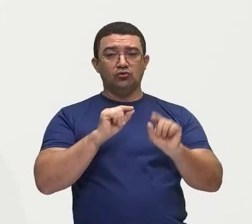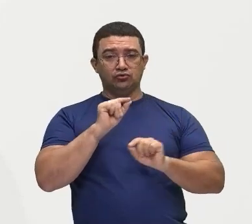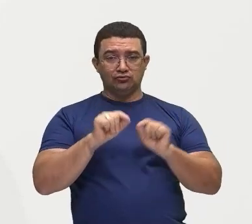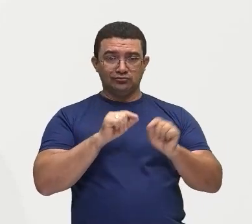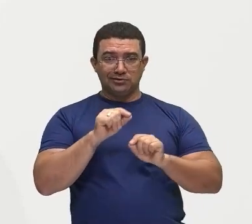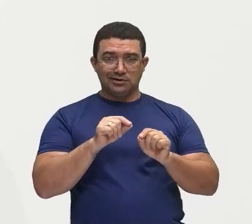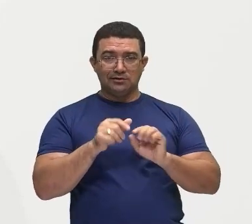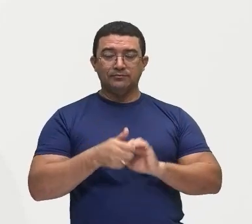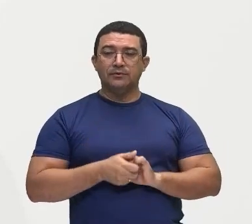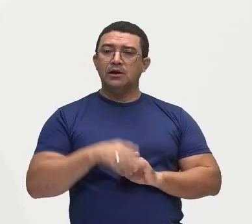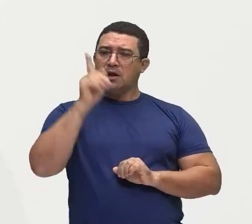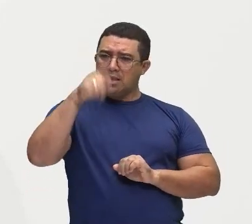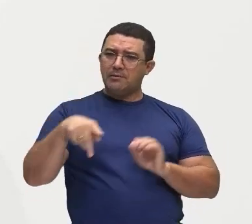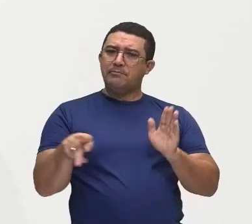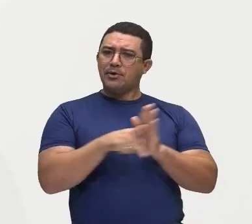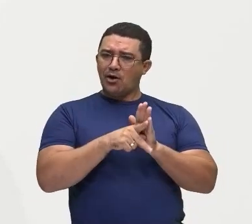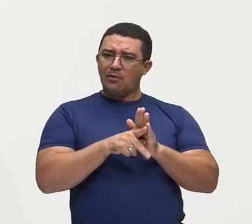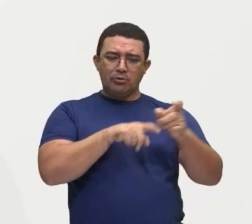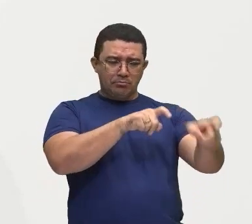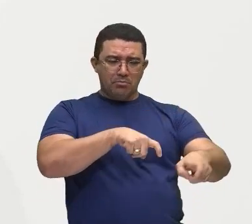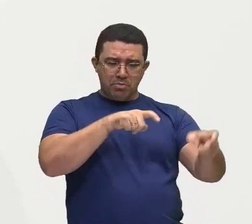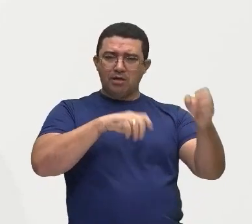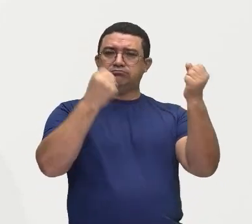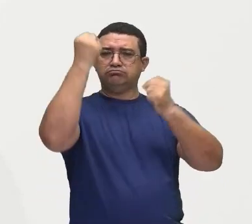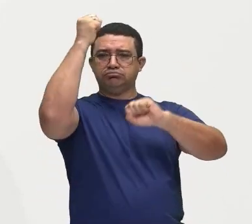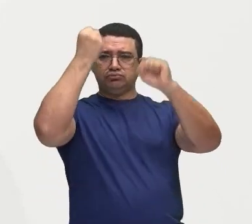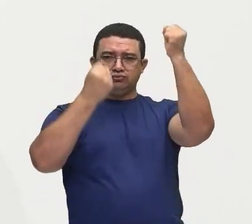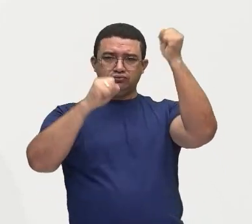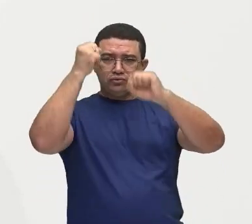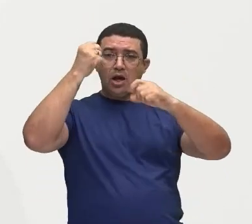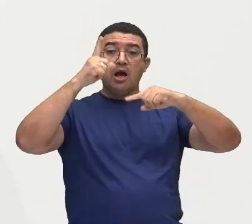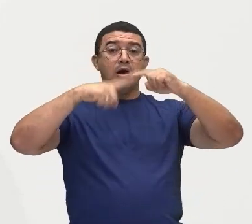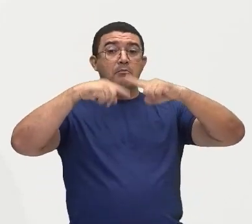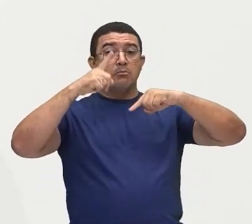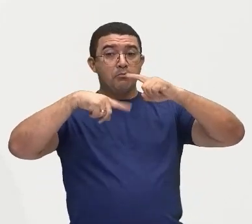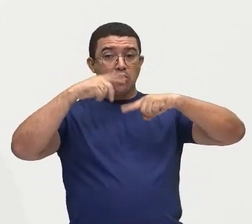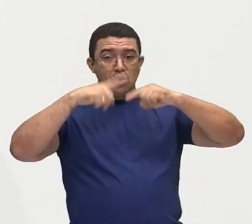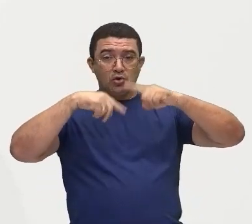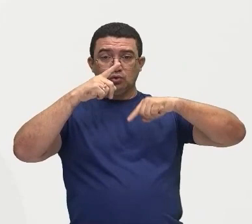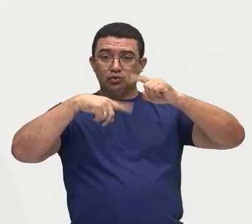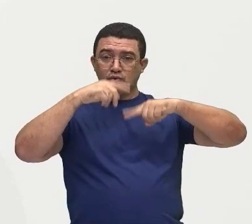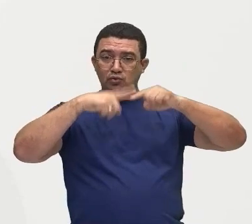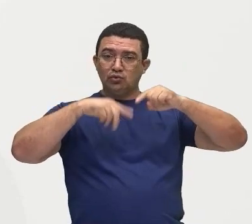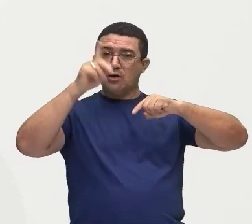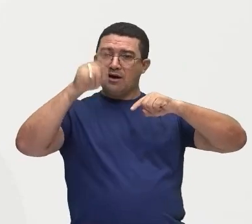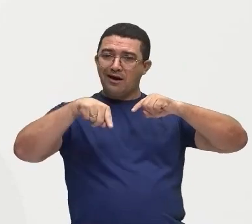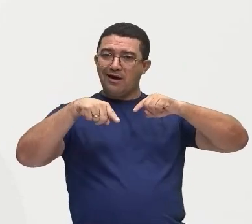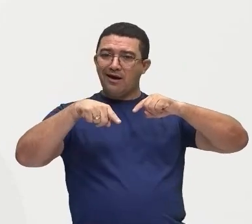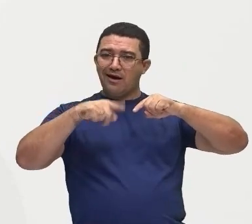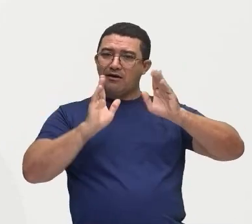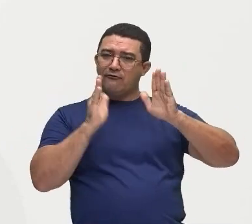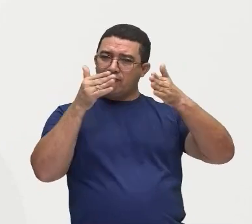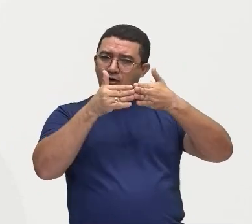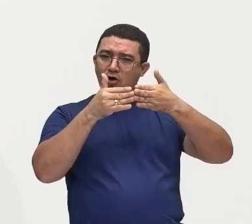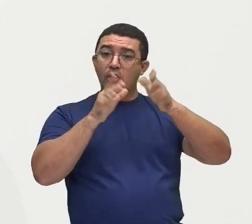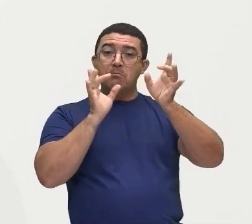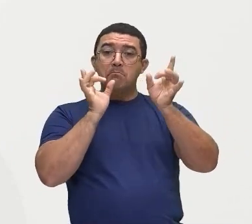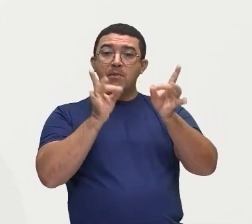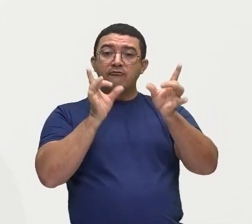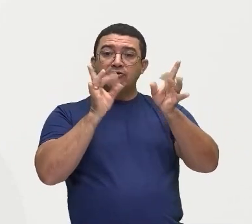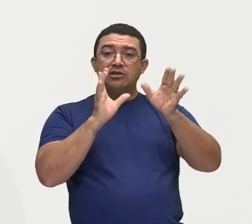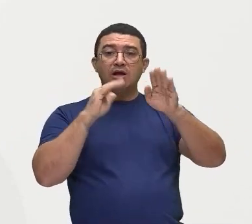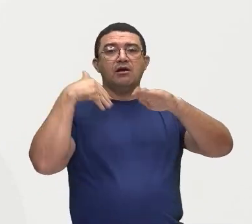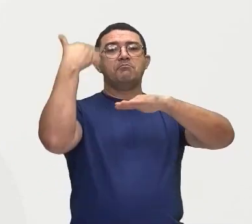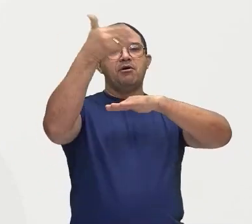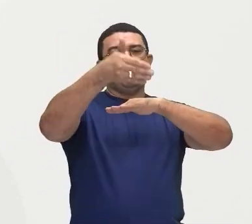agroindústria, né? Então, a gente tem aqui produtos que geralmente, eles são voltados aqui, olha, nunca esqueçam, tá